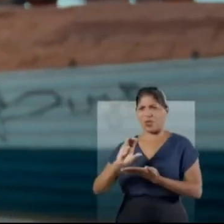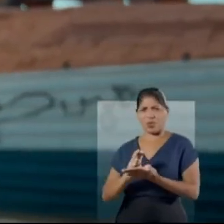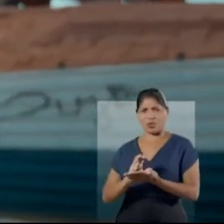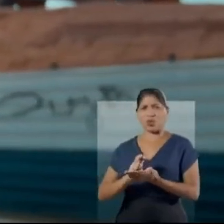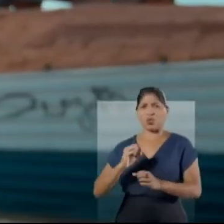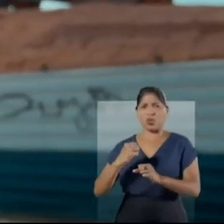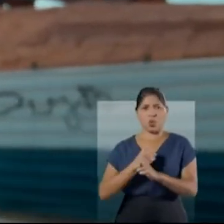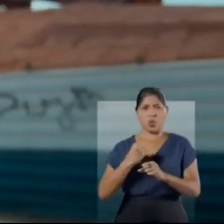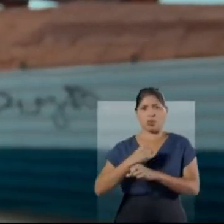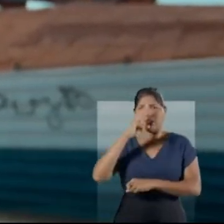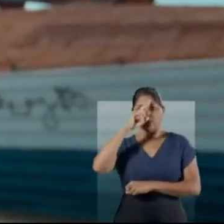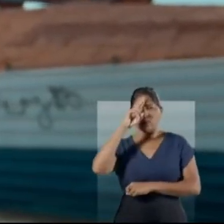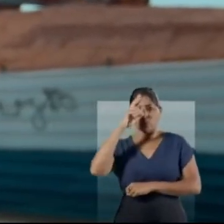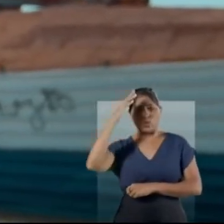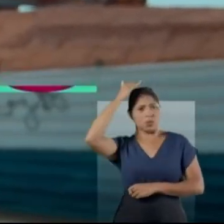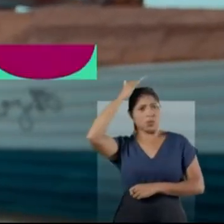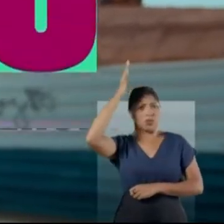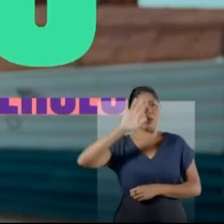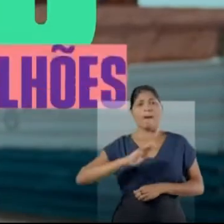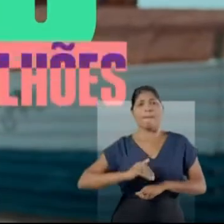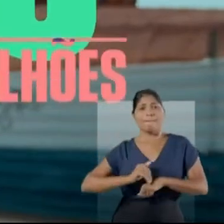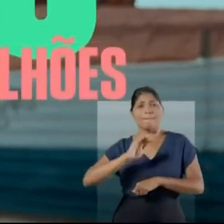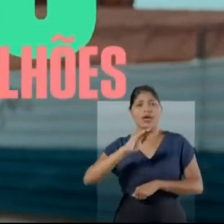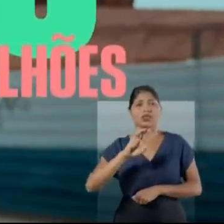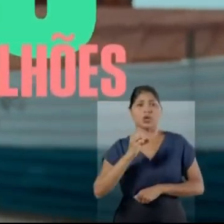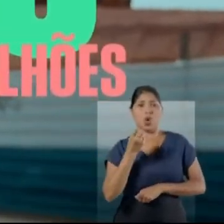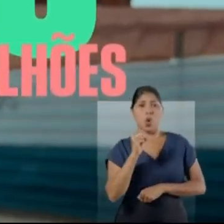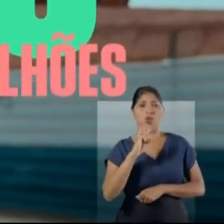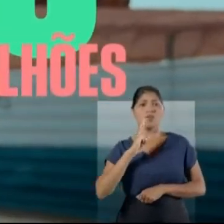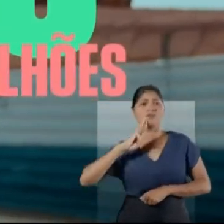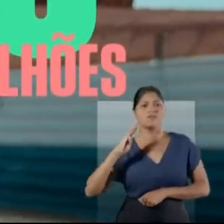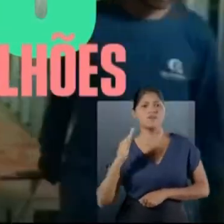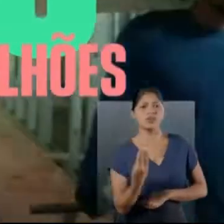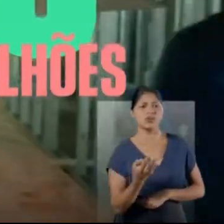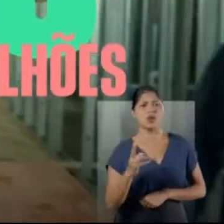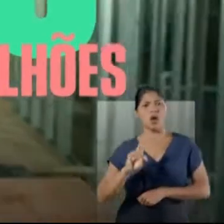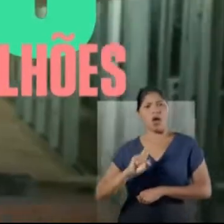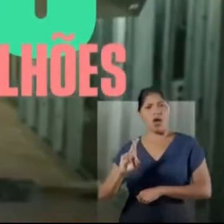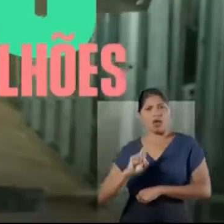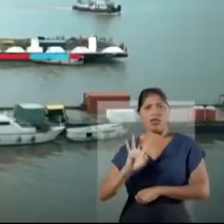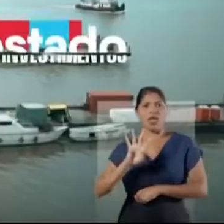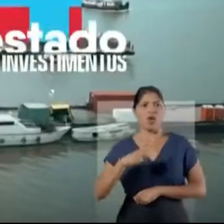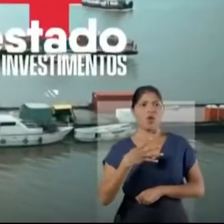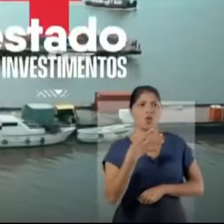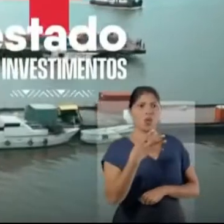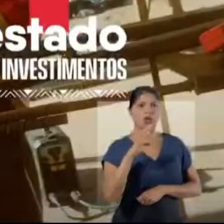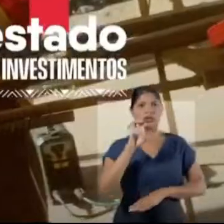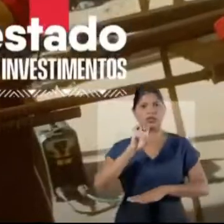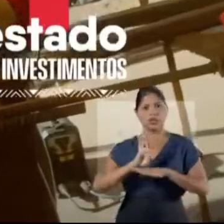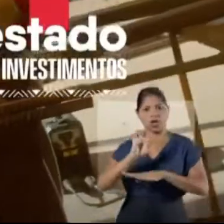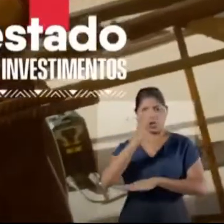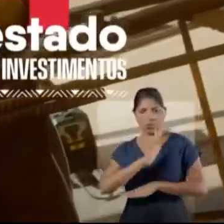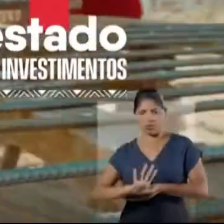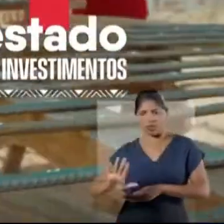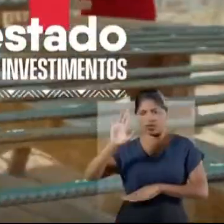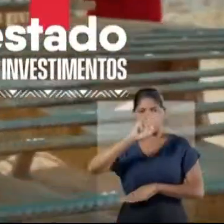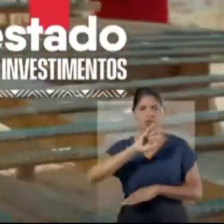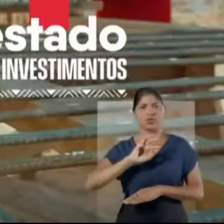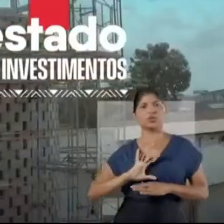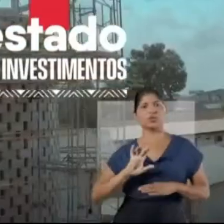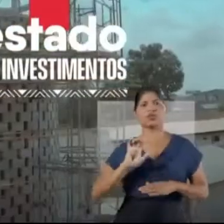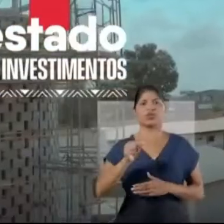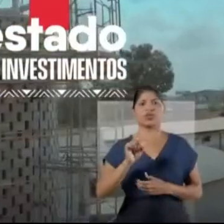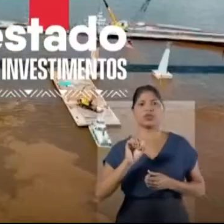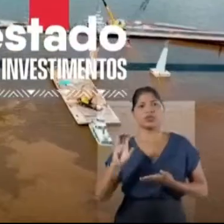investimento em obras da história do Pará. Mais de 8 bilhões de reais. Somos o quarto estado do Brasil em